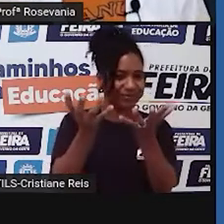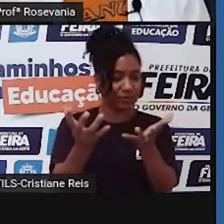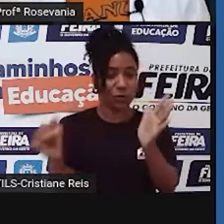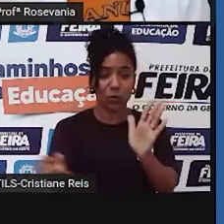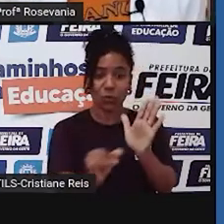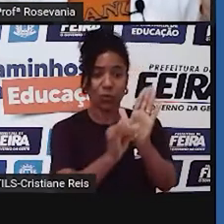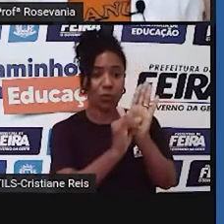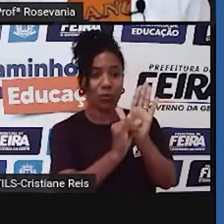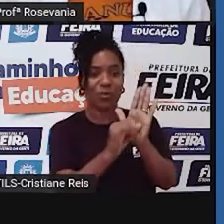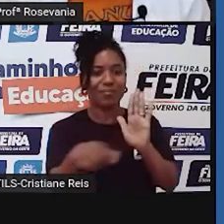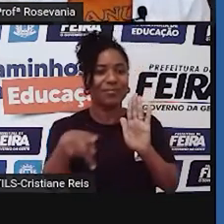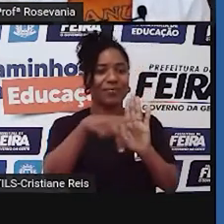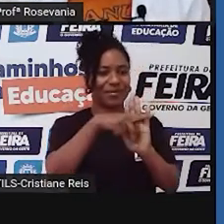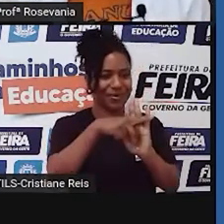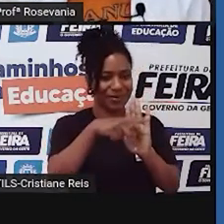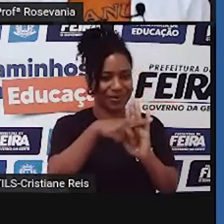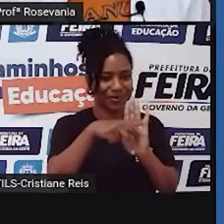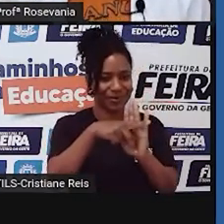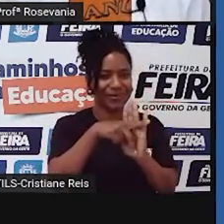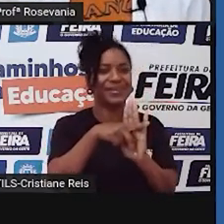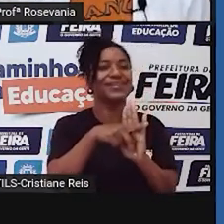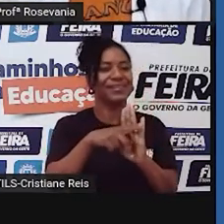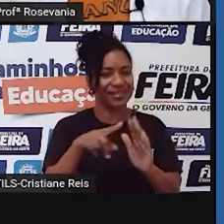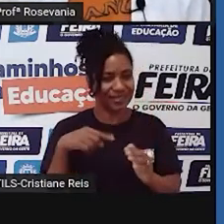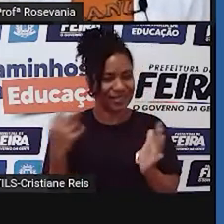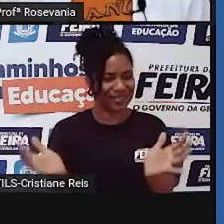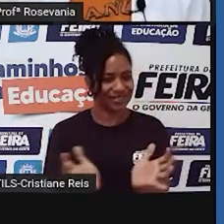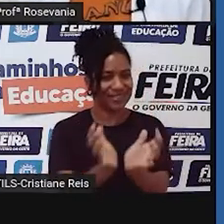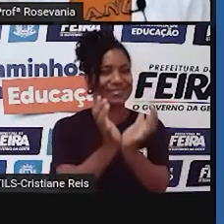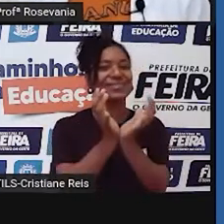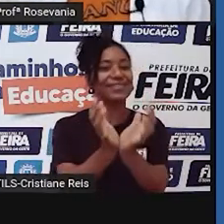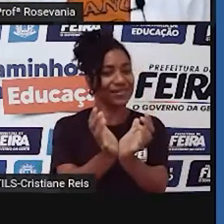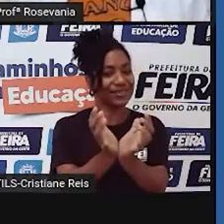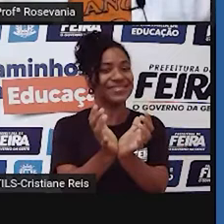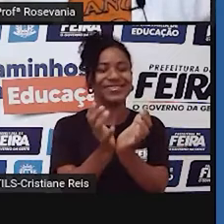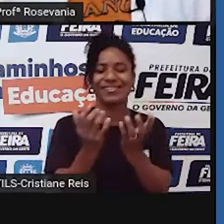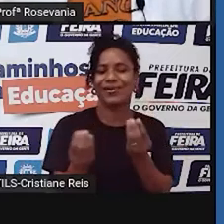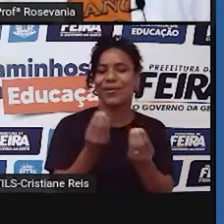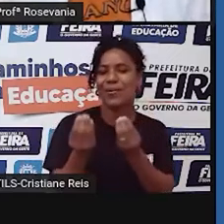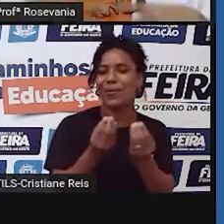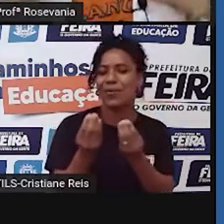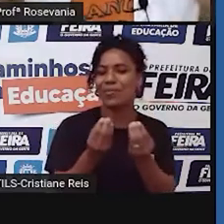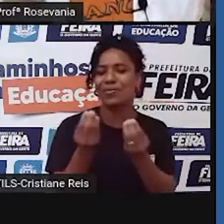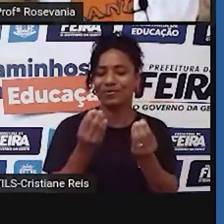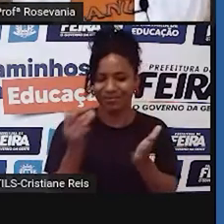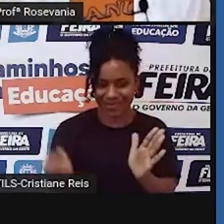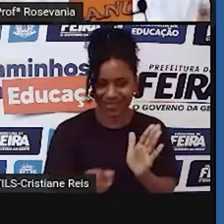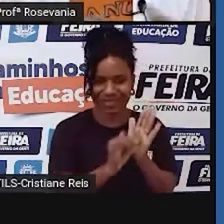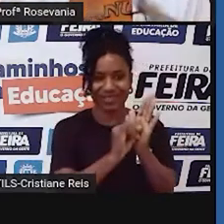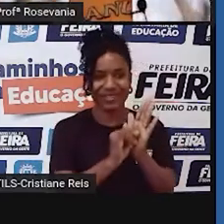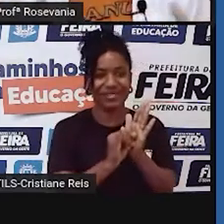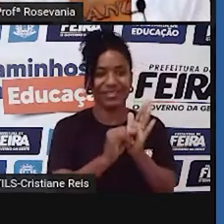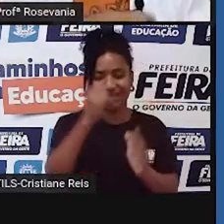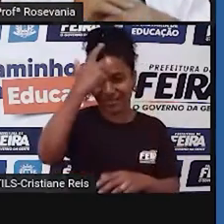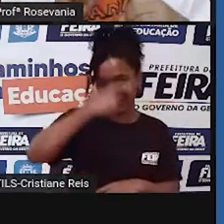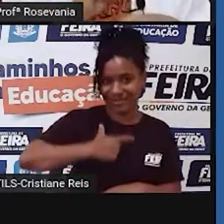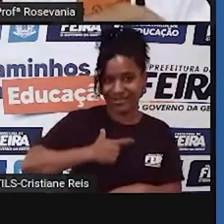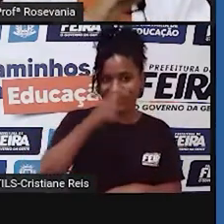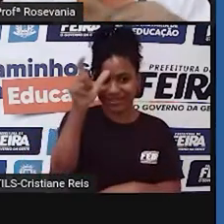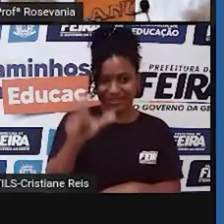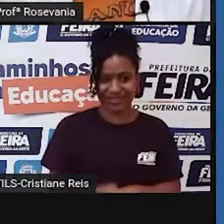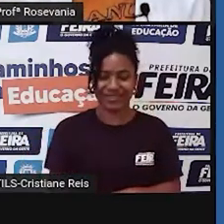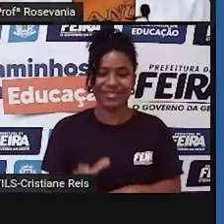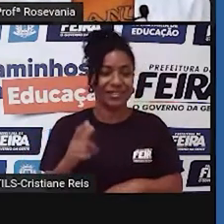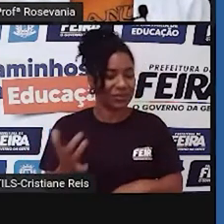identidade, que chama a gente mesmo para a raiz, que brota às vezes até, né, pelas veias, né,